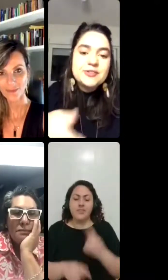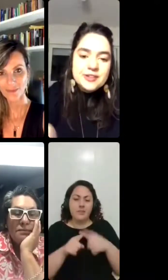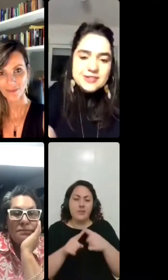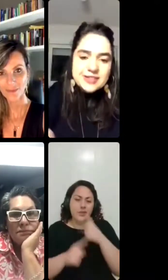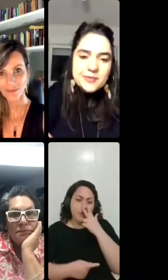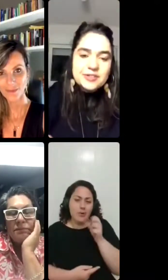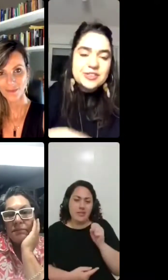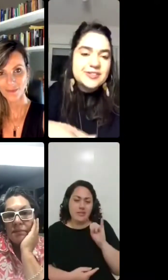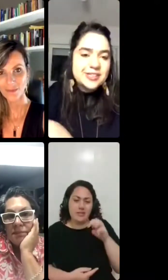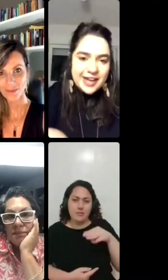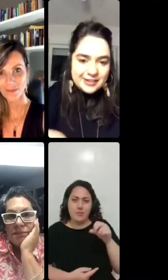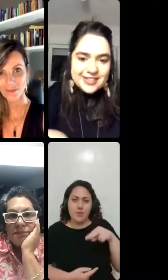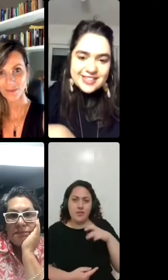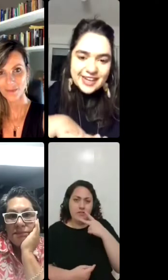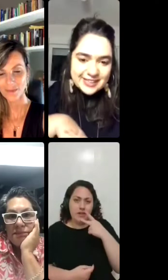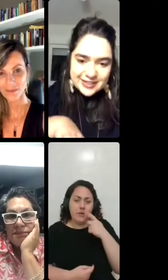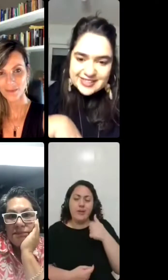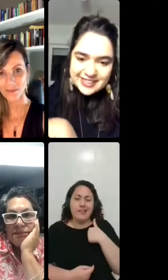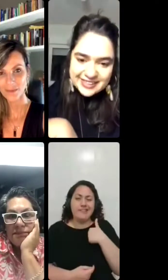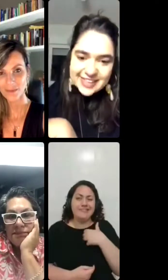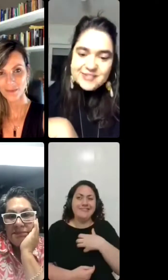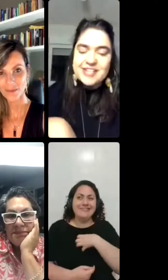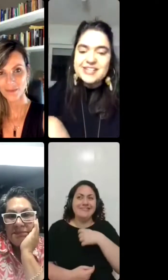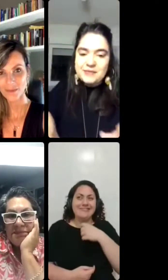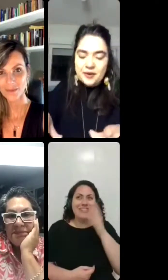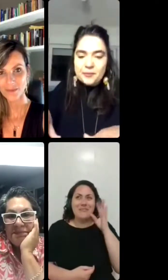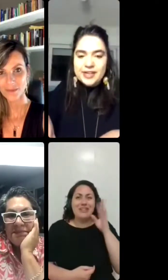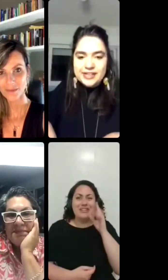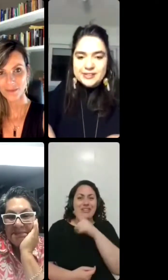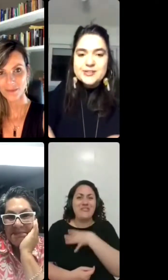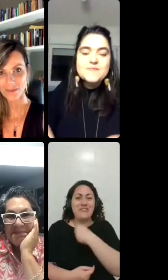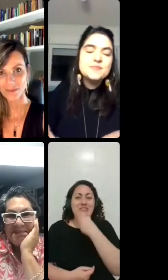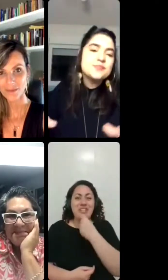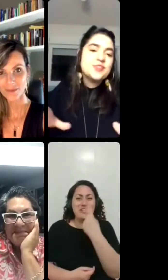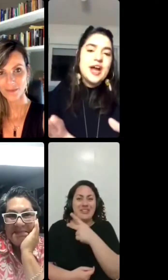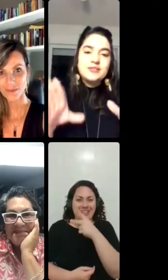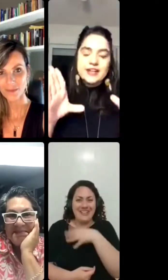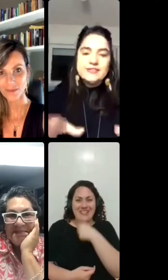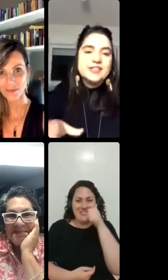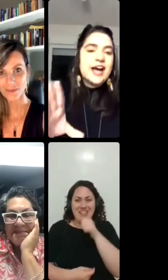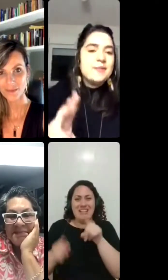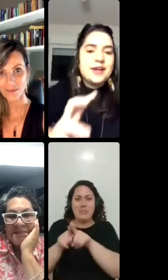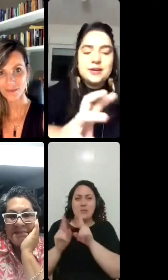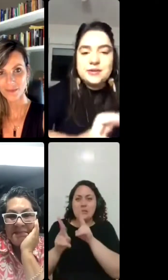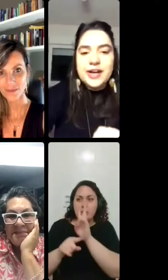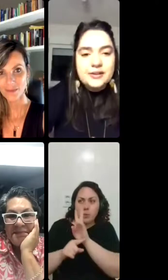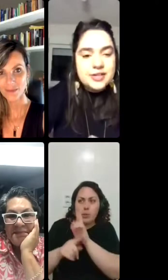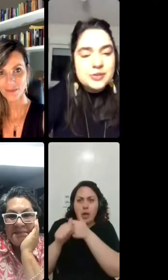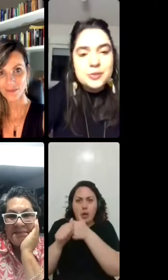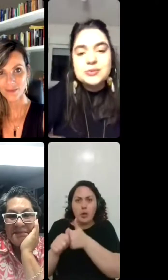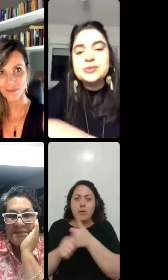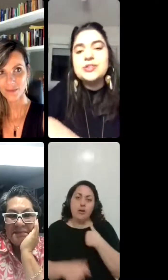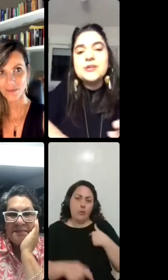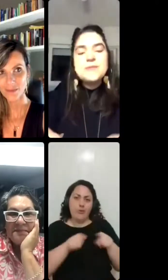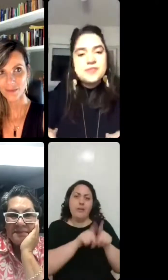vi muito nos filhos da Simone de não deixar ela fazer nada sozinha, sabe? De estar sempre acompanhando, de, ah, vai levantar pra ir em algum lugar,